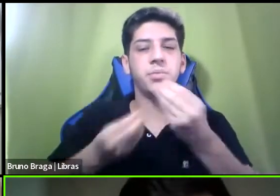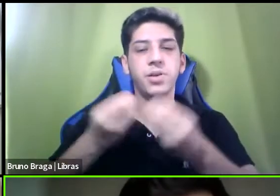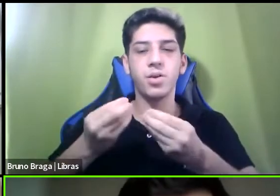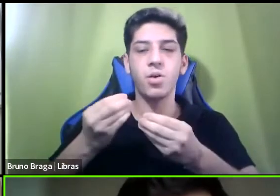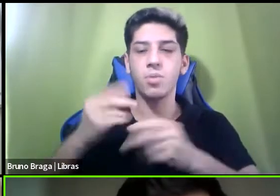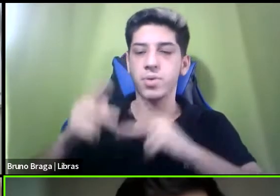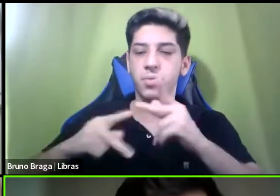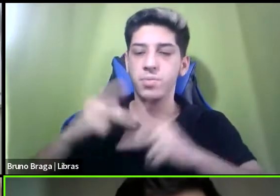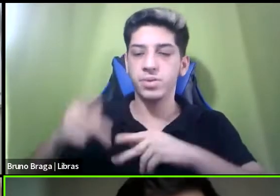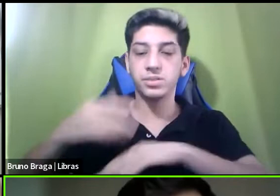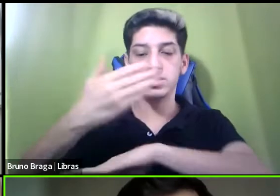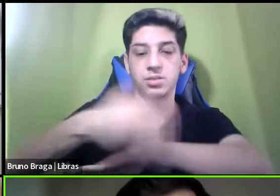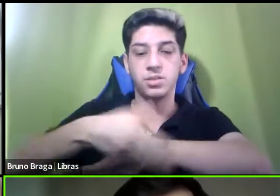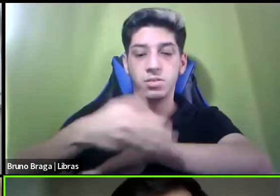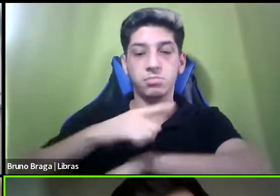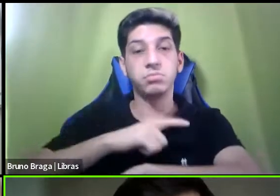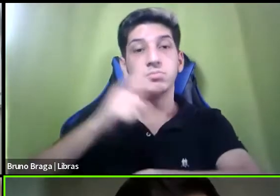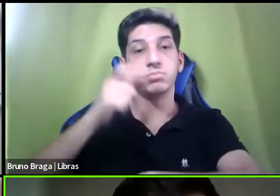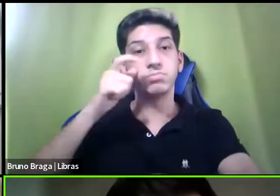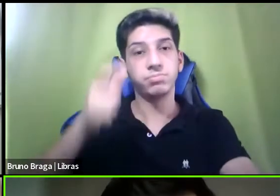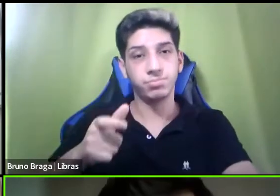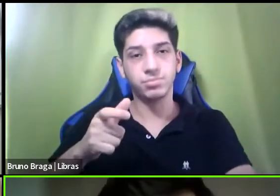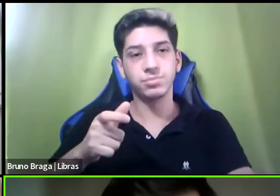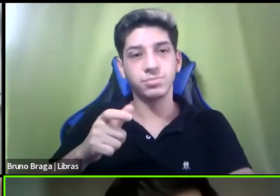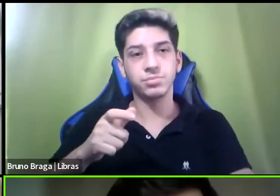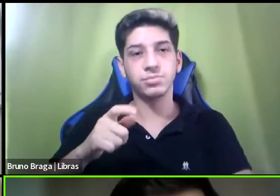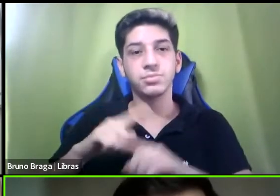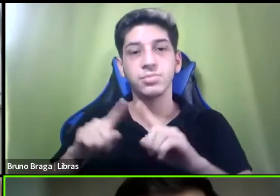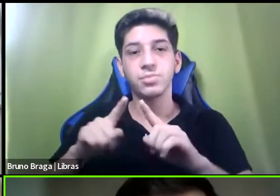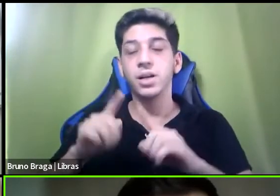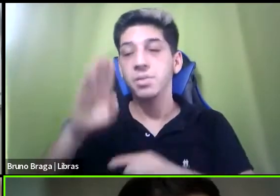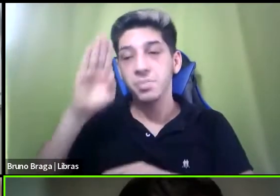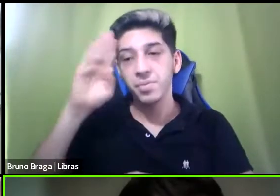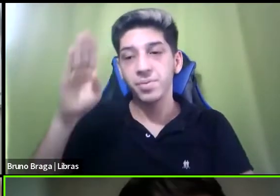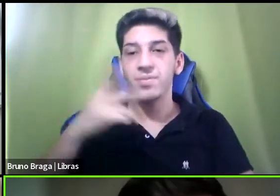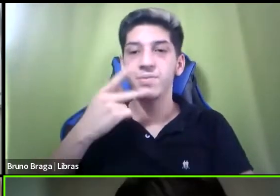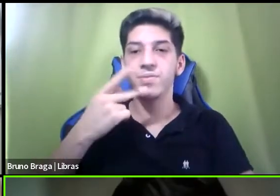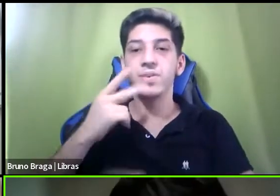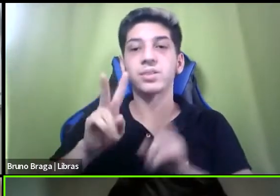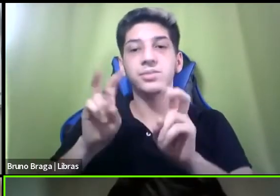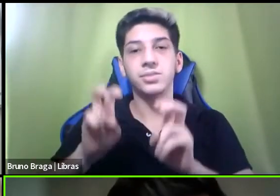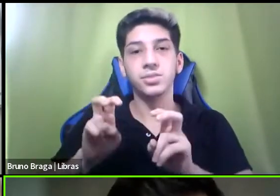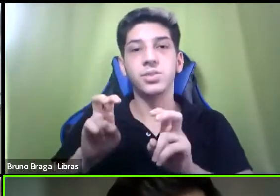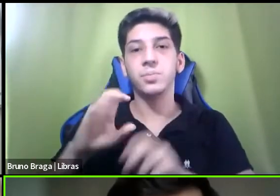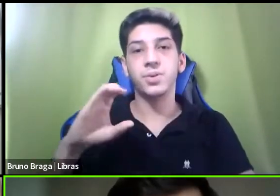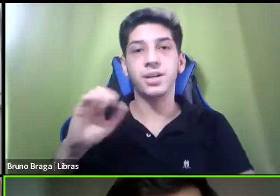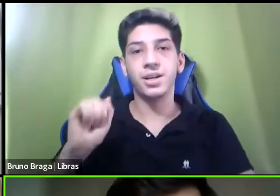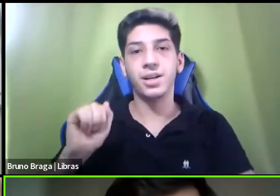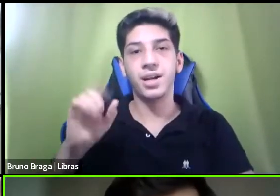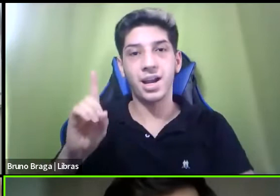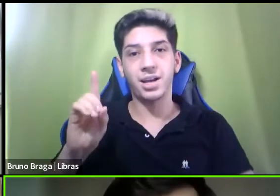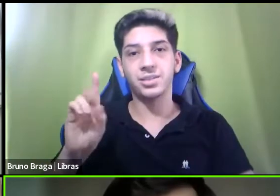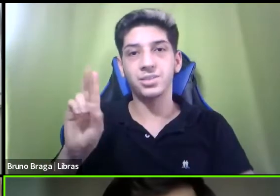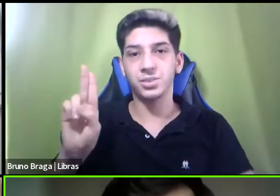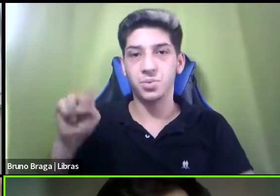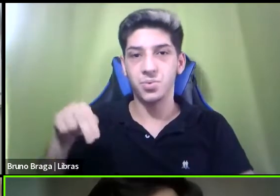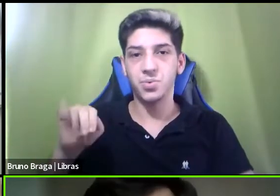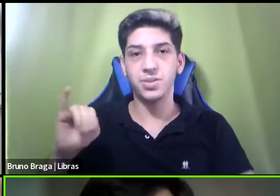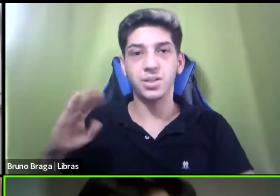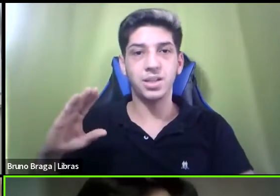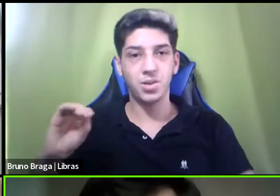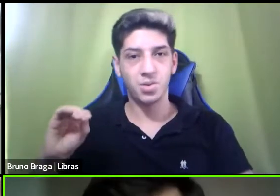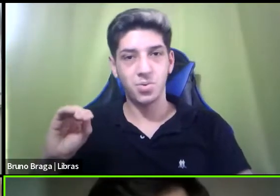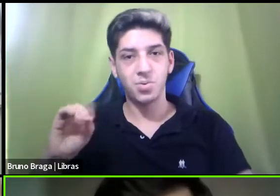situação de rua de uma maneira interessante mais especificamente aqui eu estou me referindo ao cadastro único para programas sociais do governo